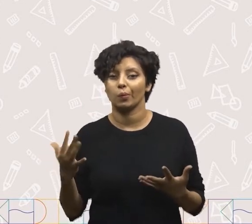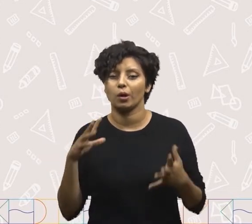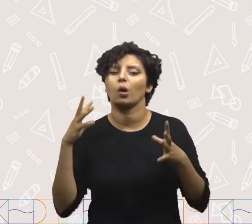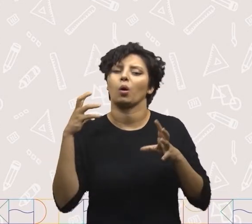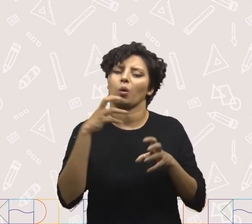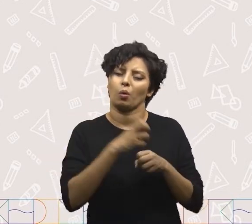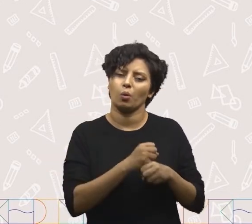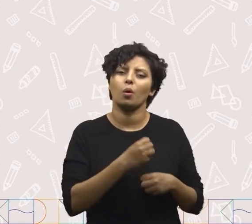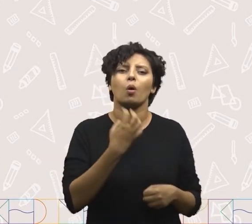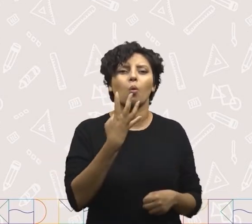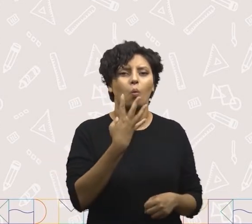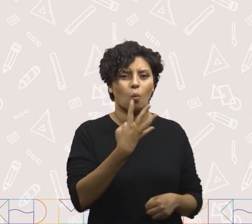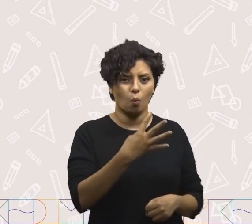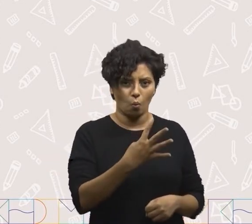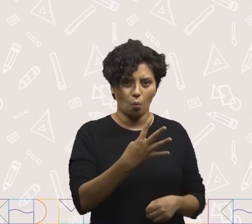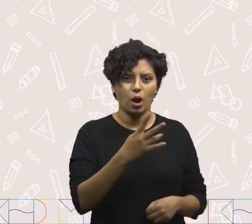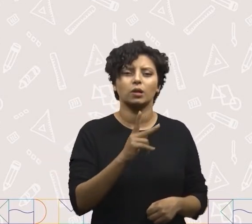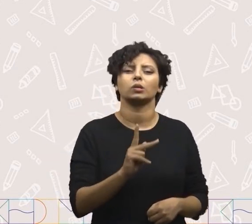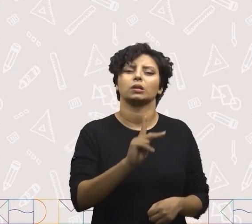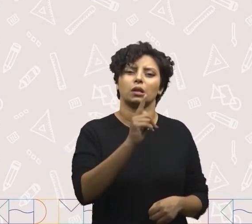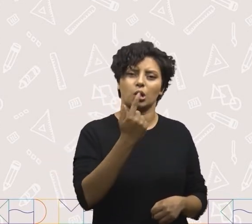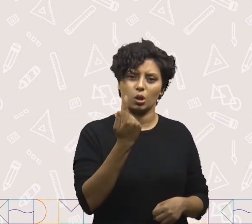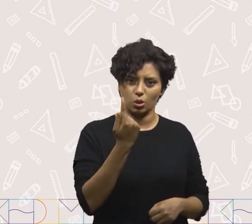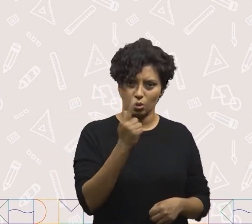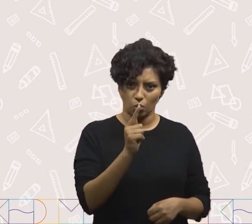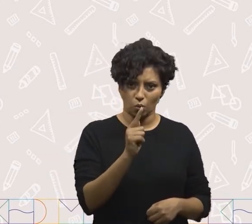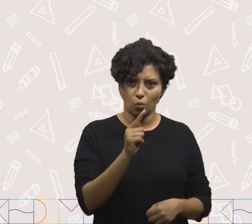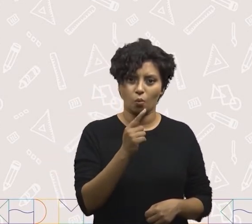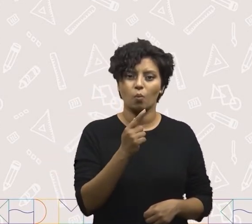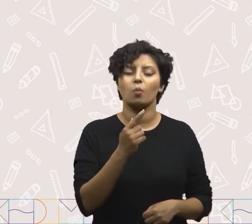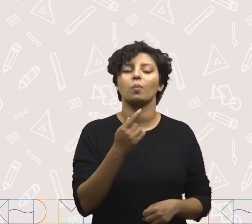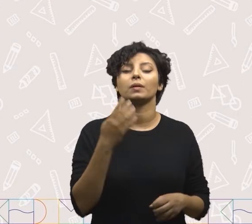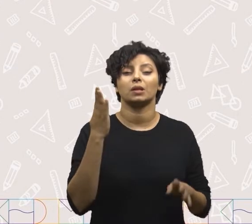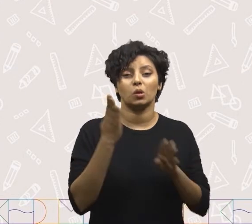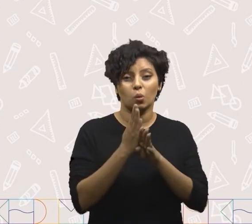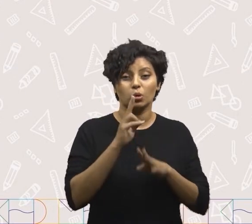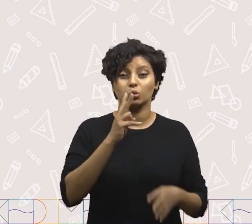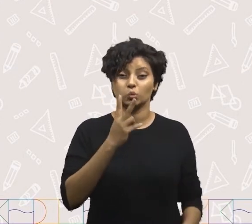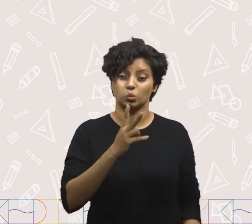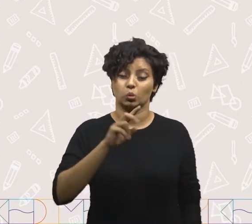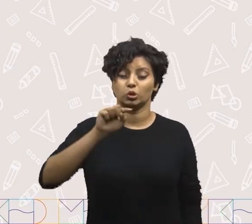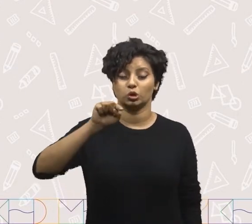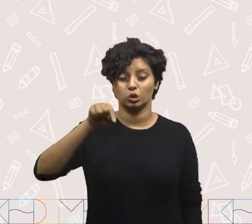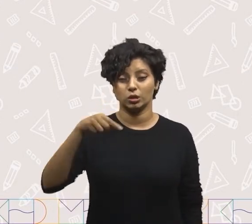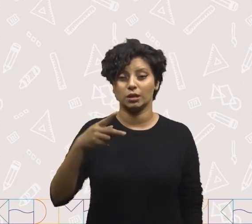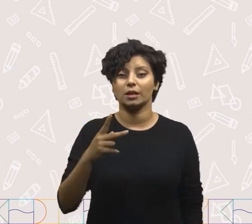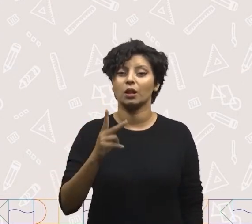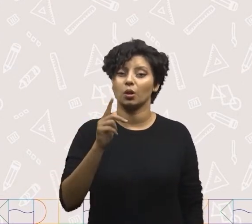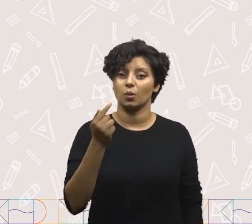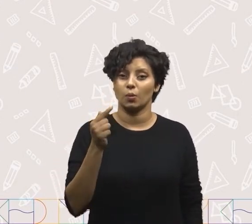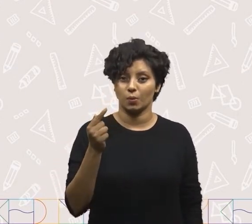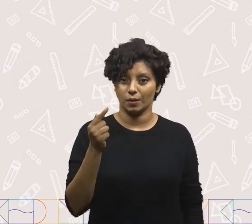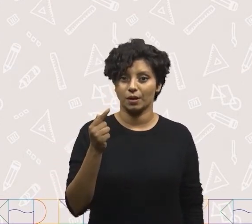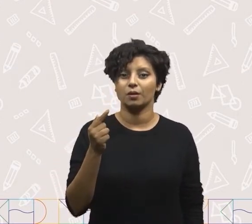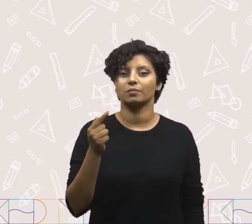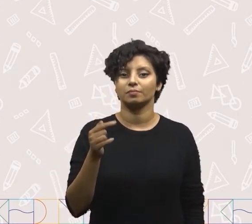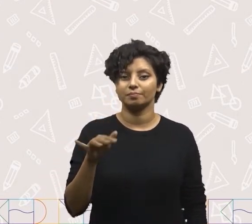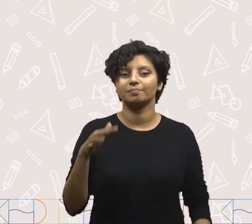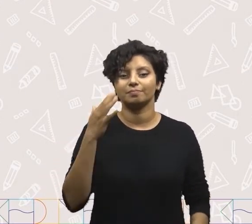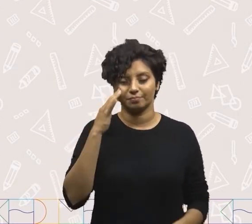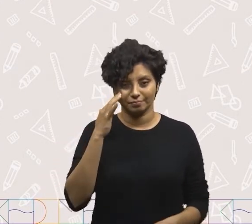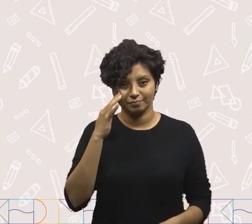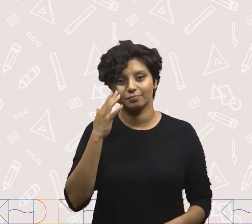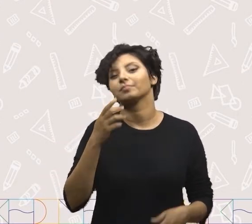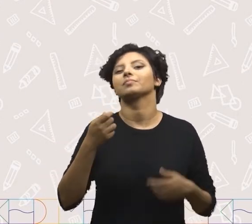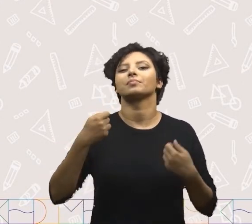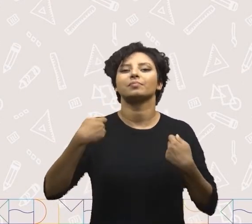pacotes de arroz, que vai dar 1.000 gramas, que é o mesmo que 1 quilo. Logo,